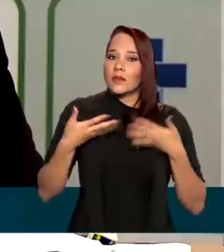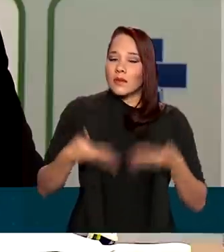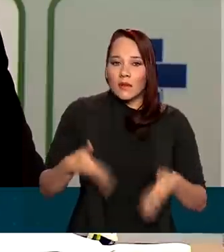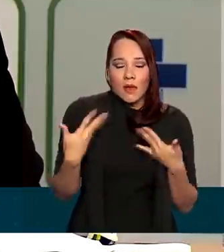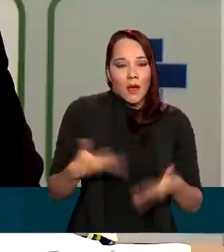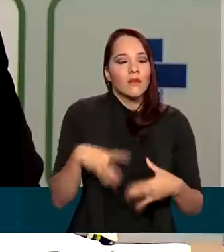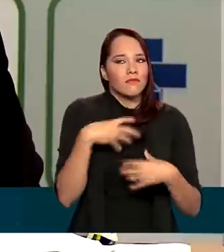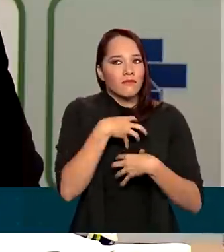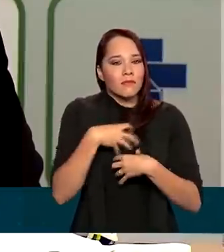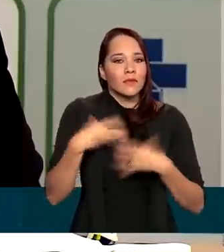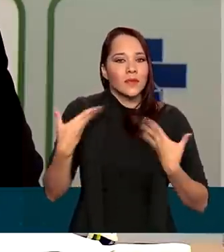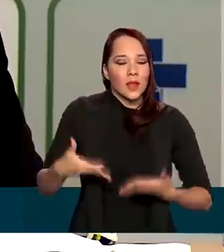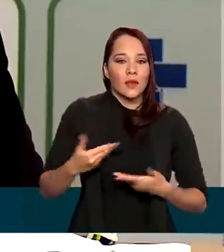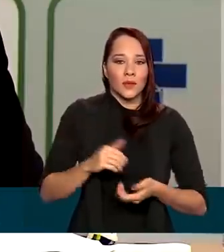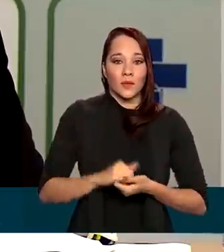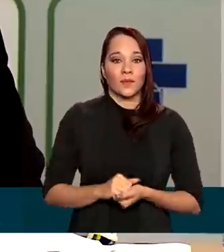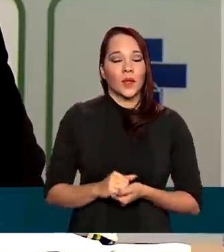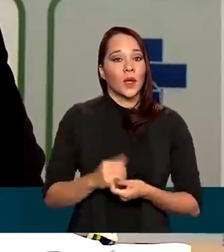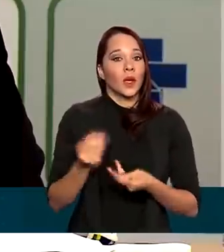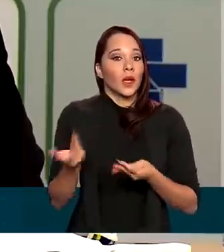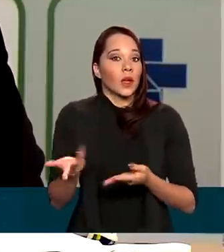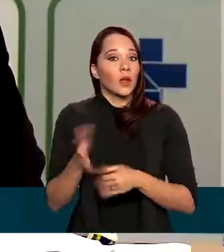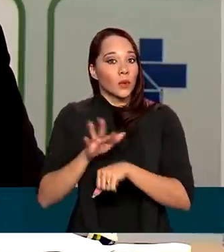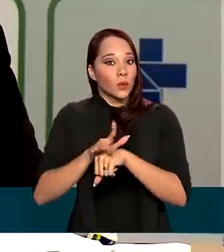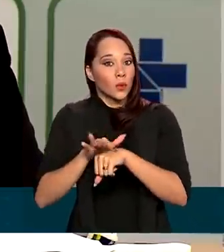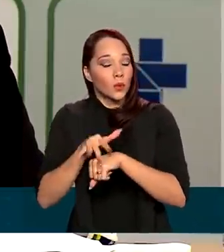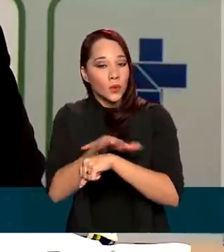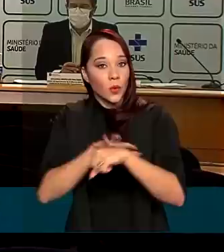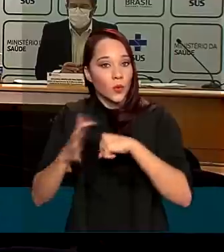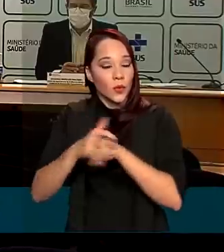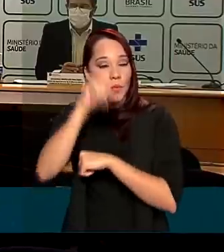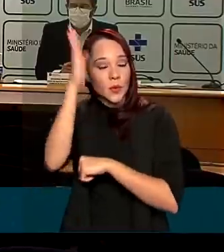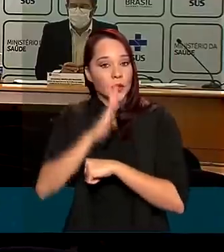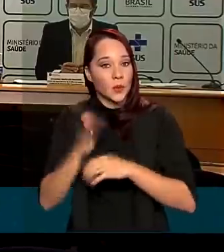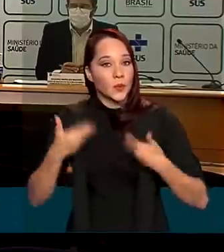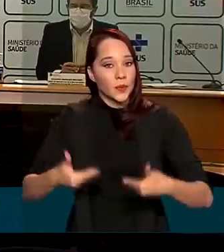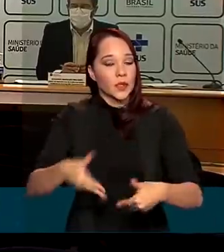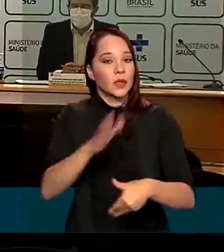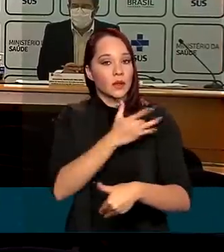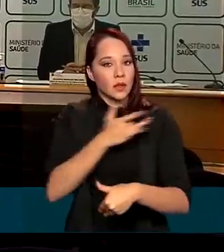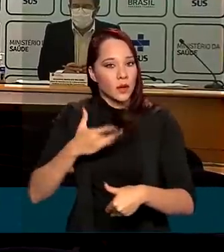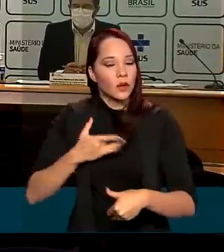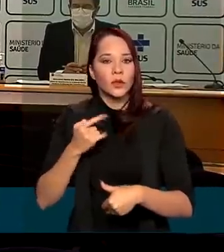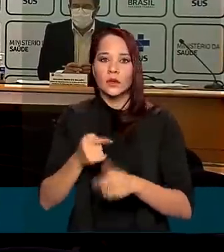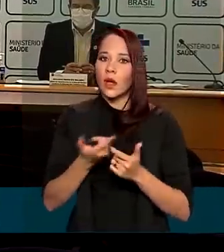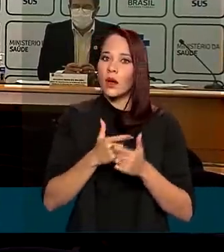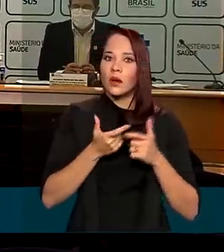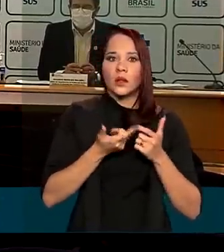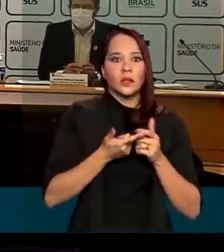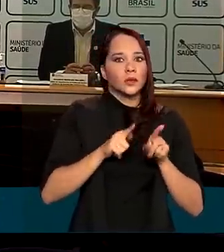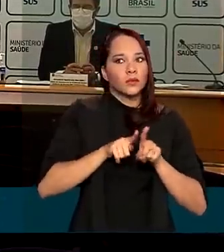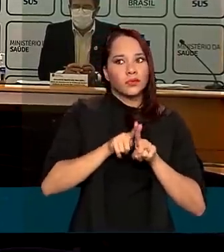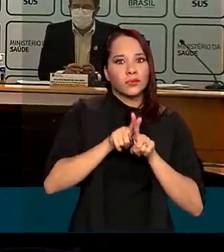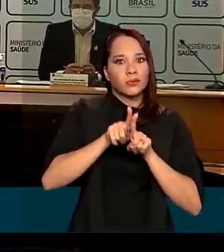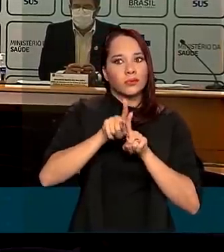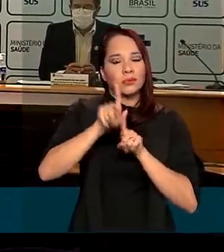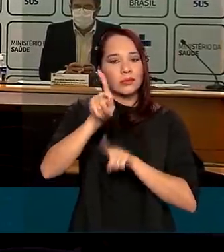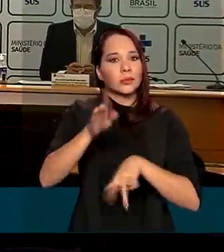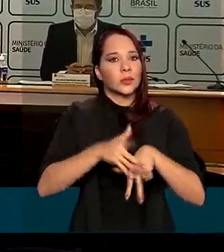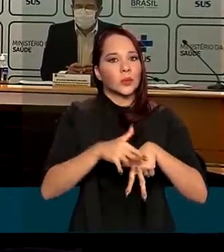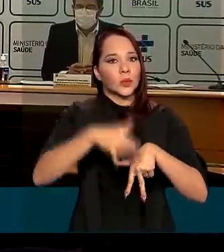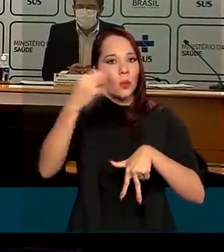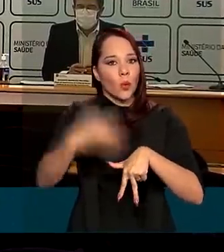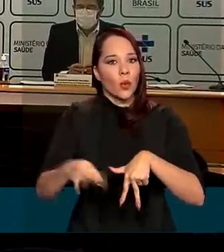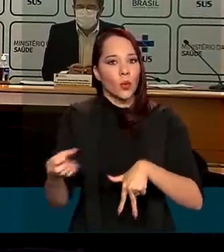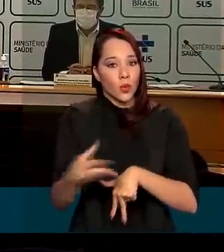os sintomas. E o cenário da doença no Brasil, segundo o Ministério da Saúde, ainda é de crescimento do número de novos casos,